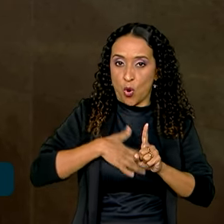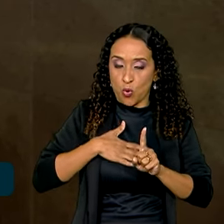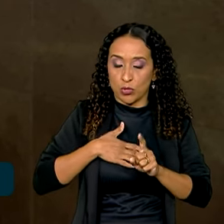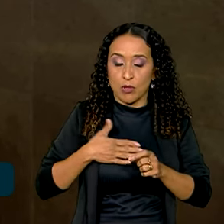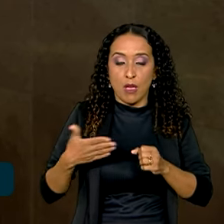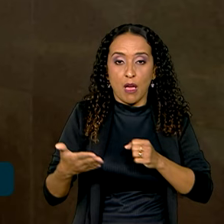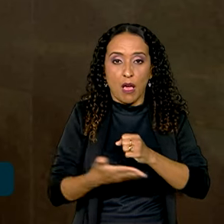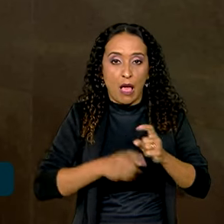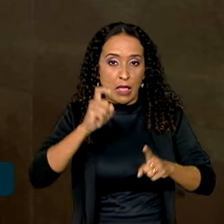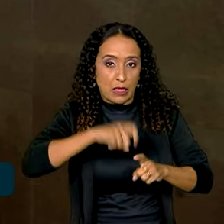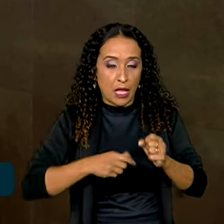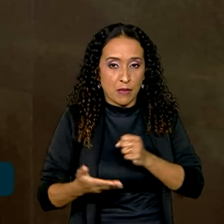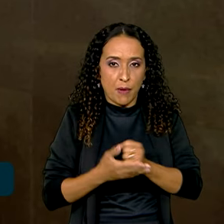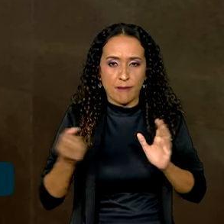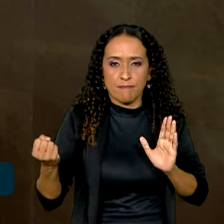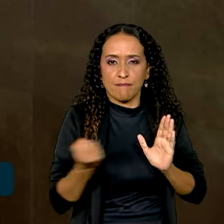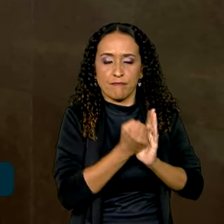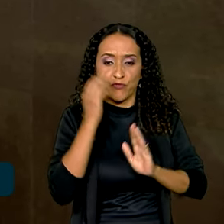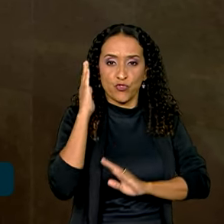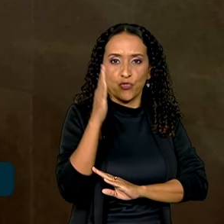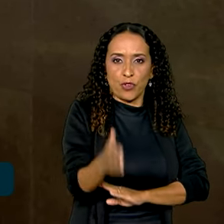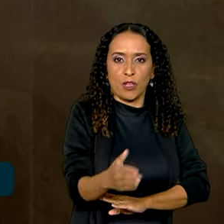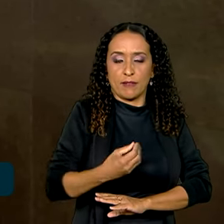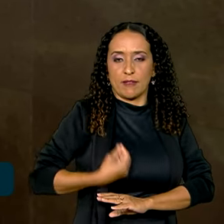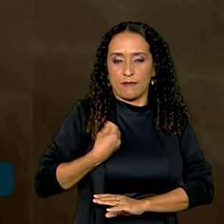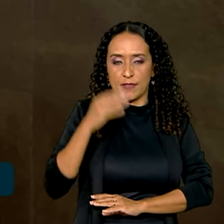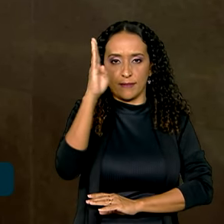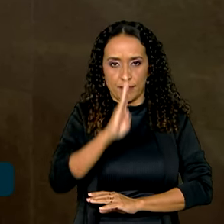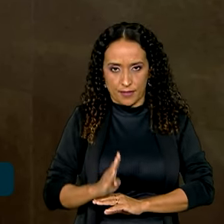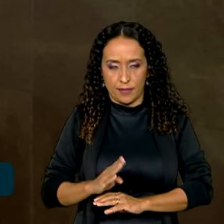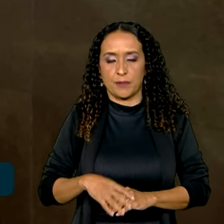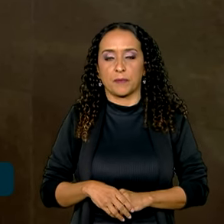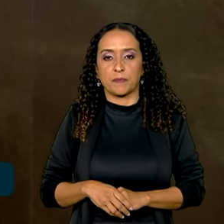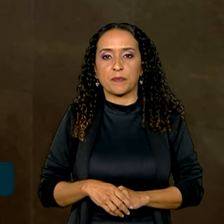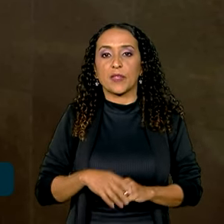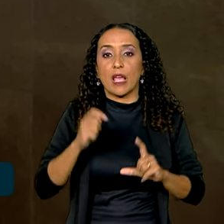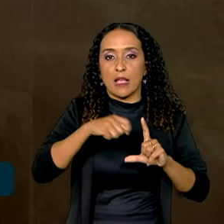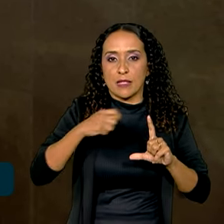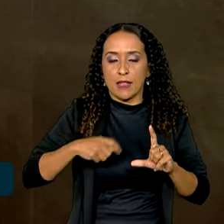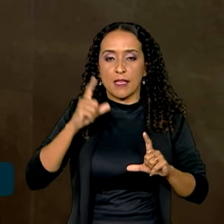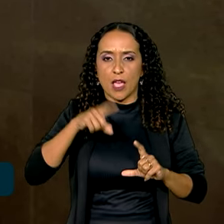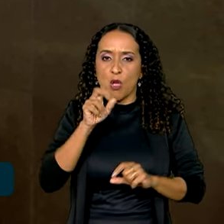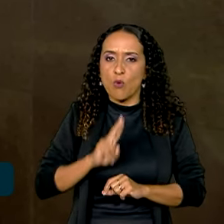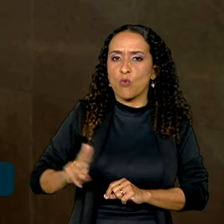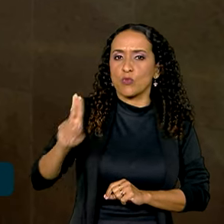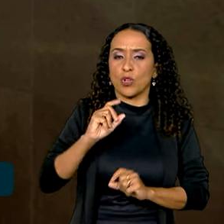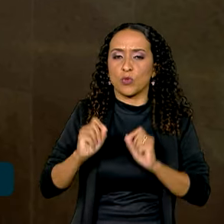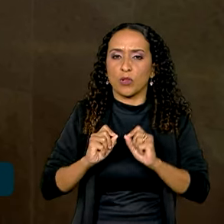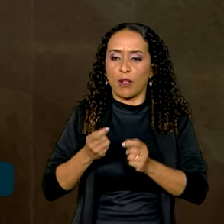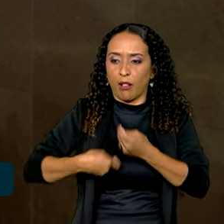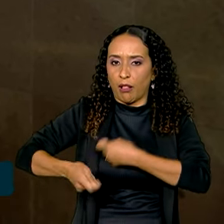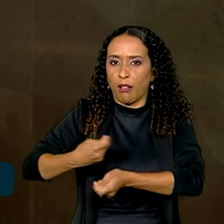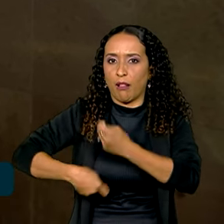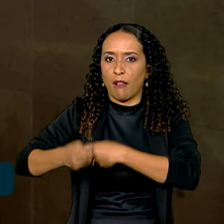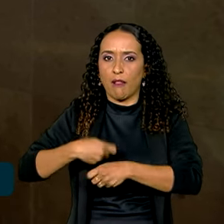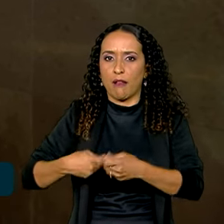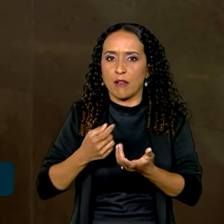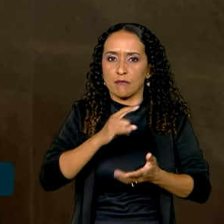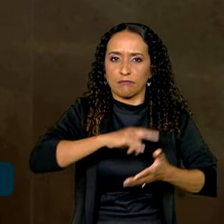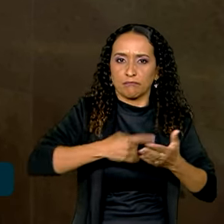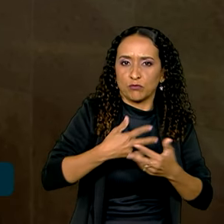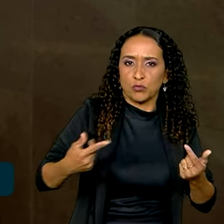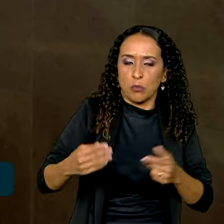básica de juros impacta diretamente na vida dos brasileiros. A Selic é usada nas negociações de títulos